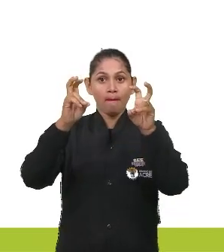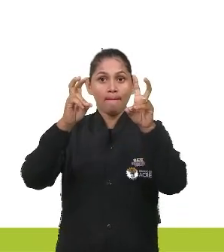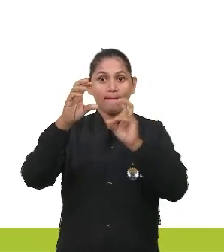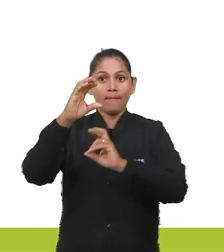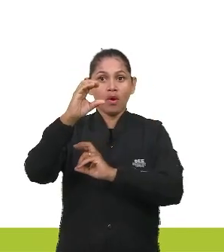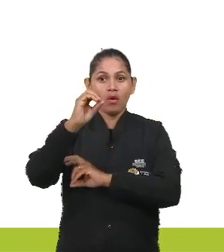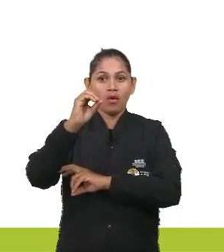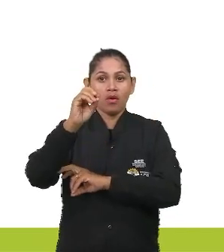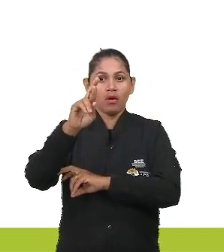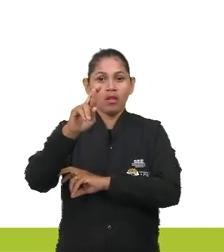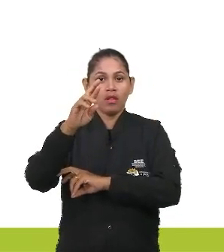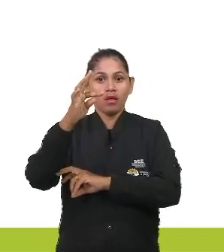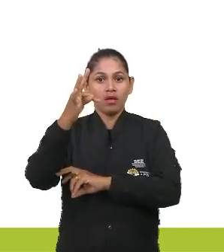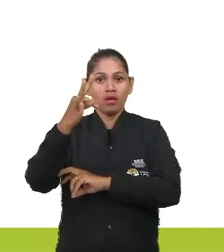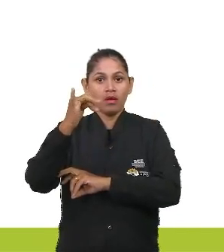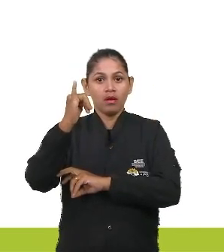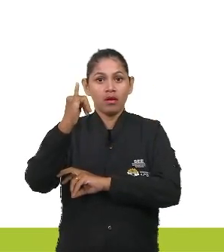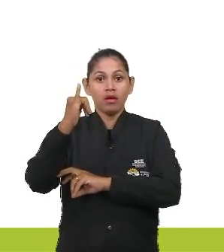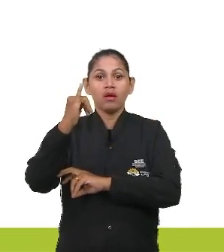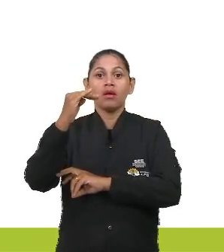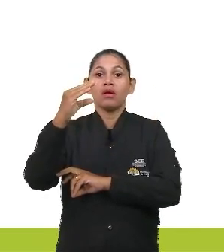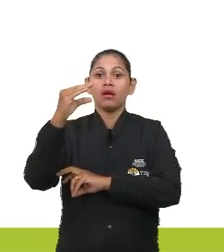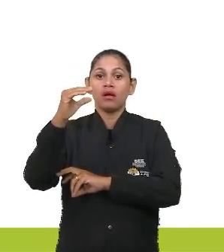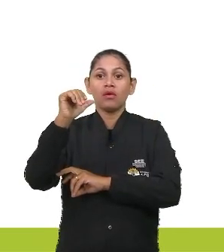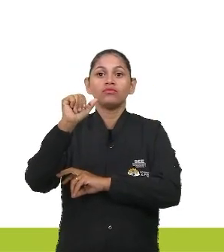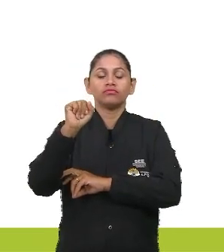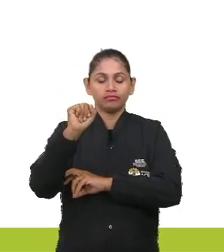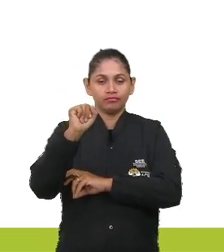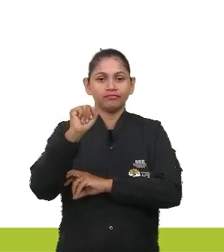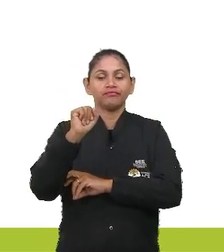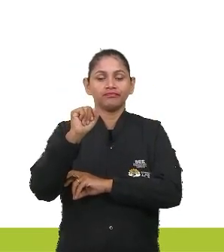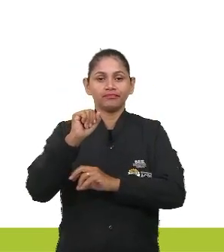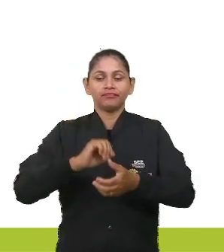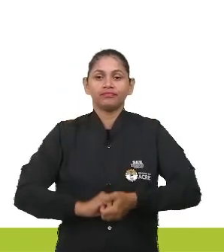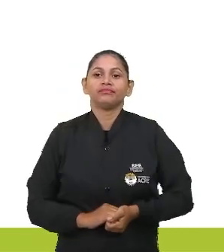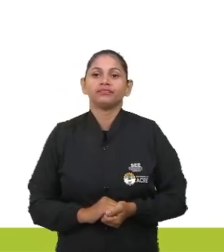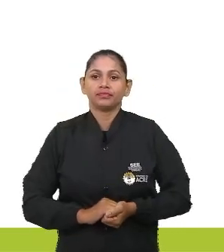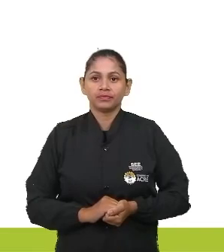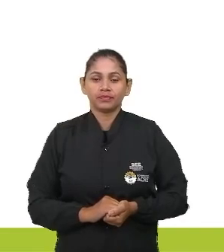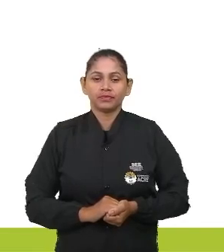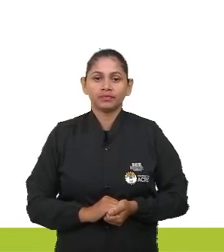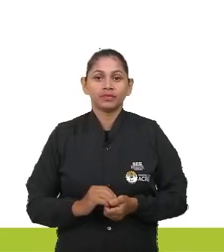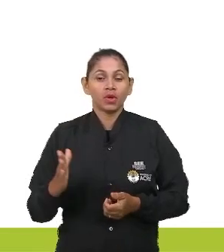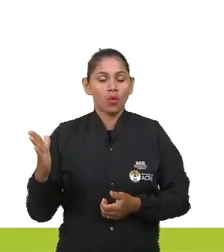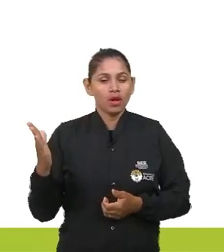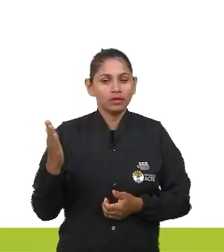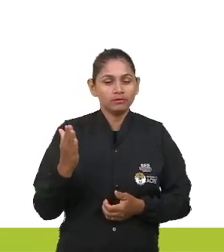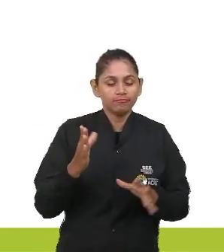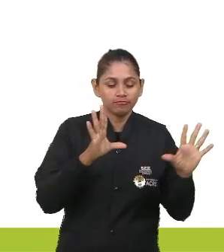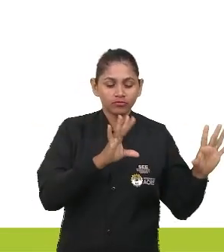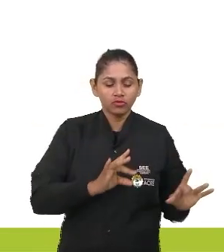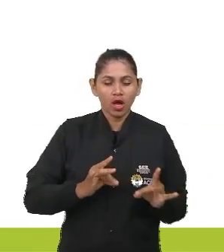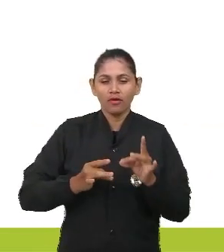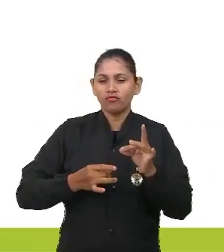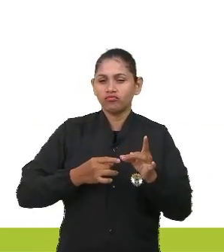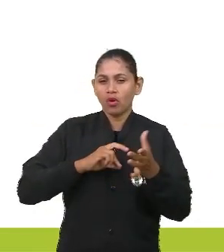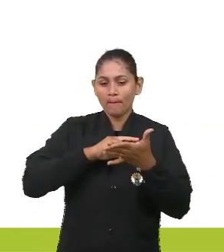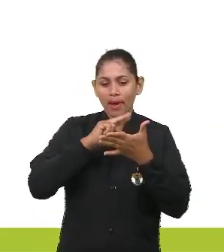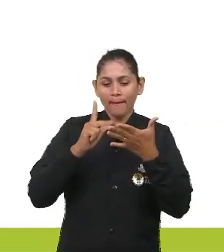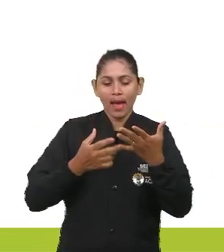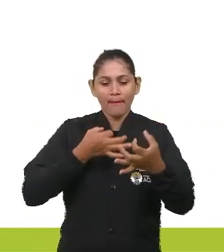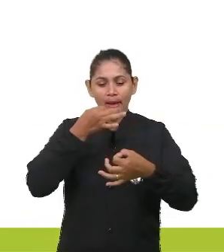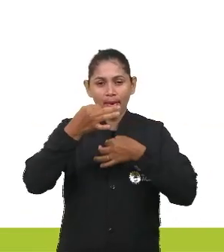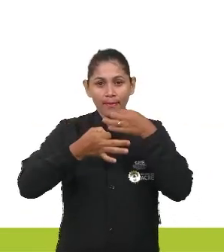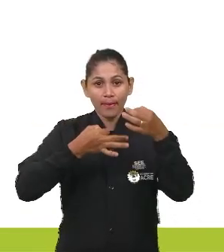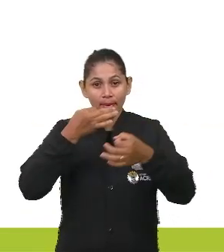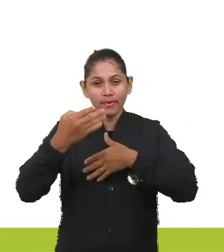obra ao tema e por fim ele traz aí os seus argumentos a sua